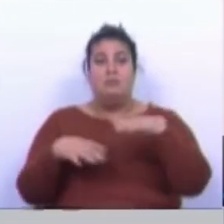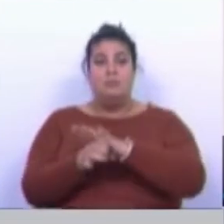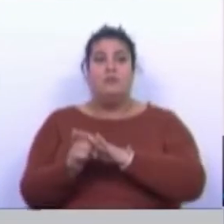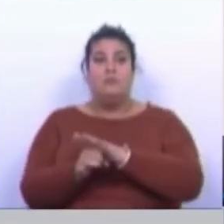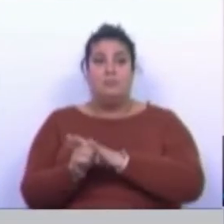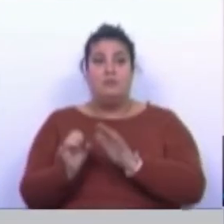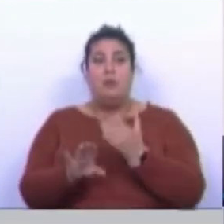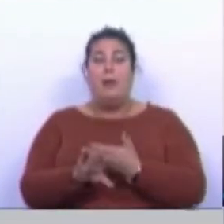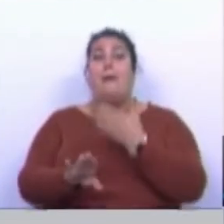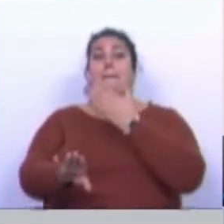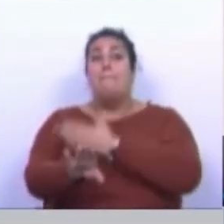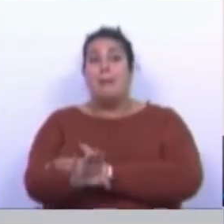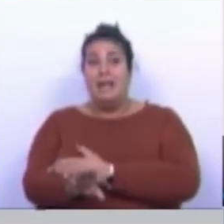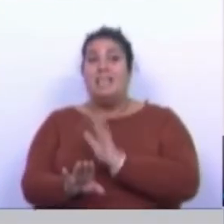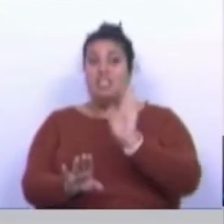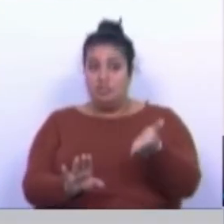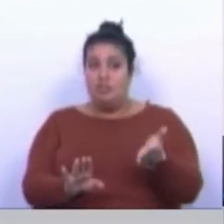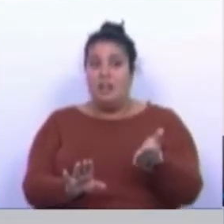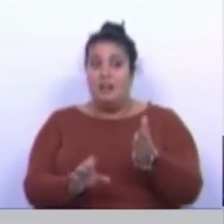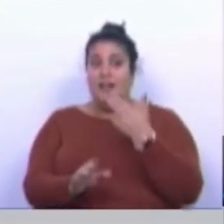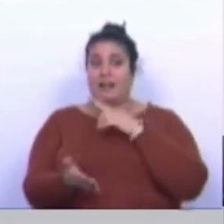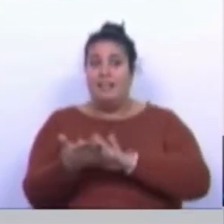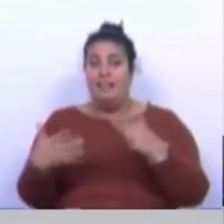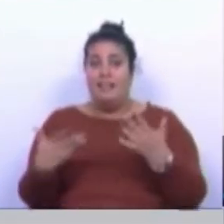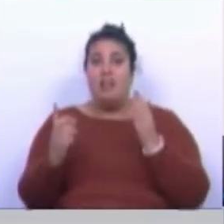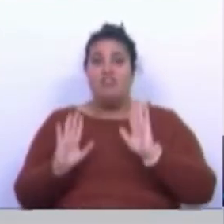tempo pré-pandemia isto já era uma realidade.